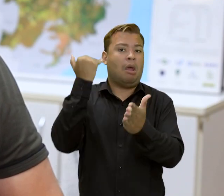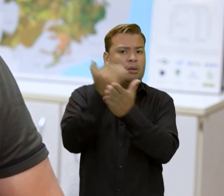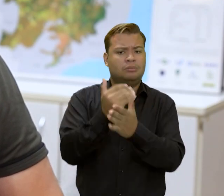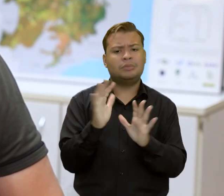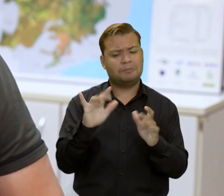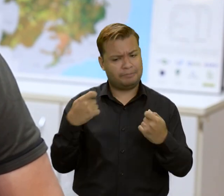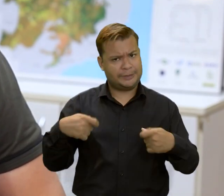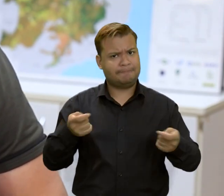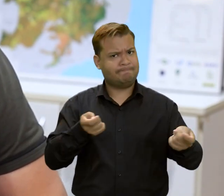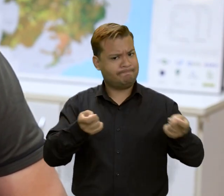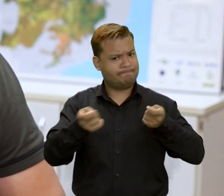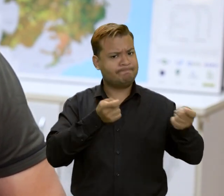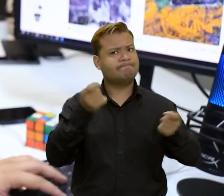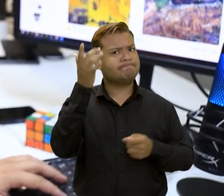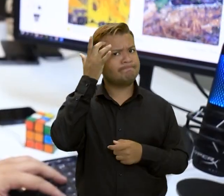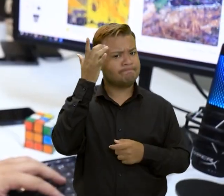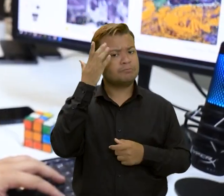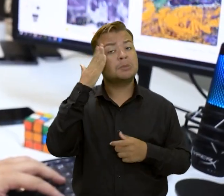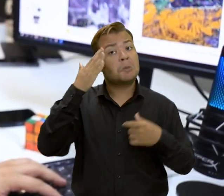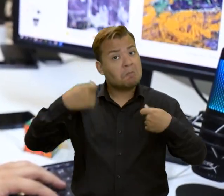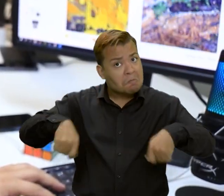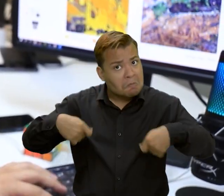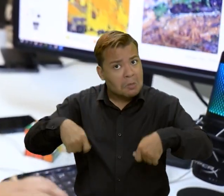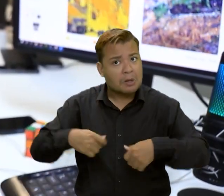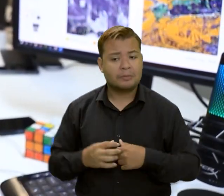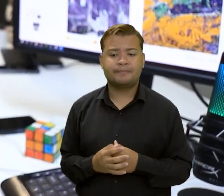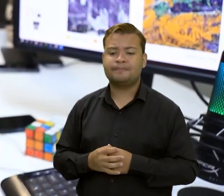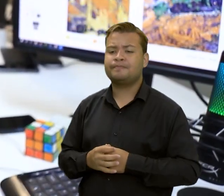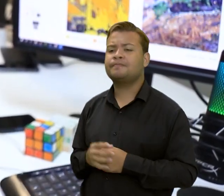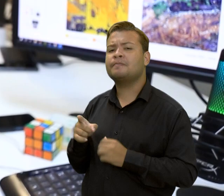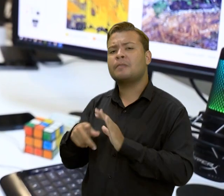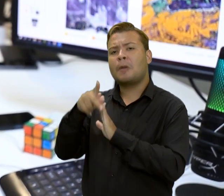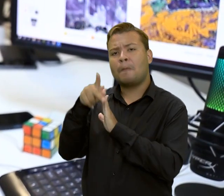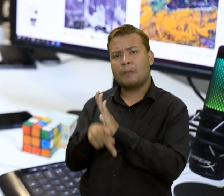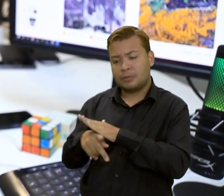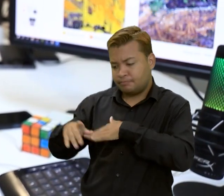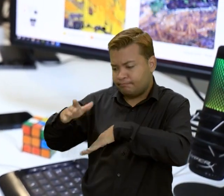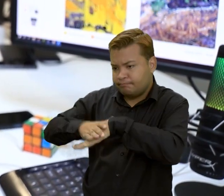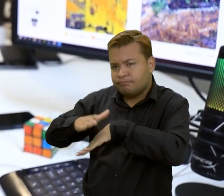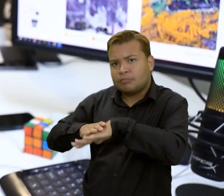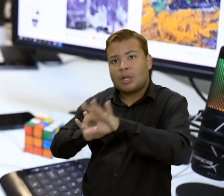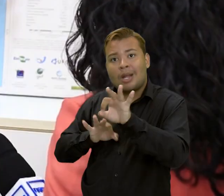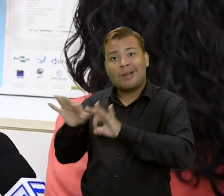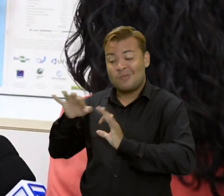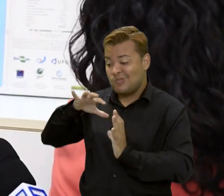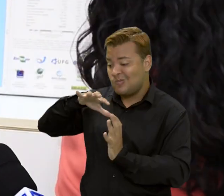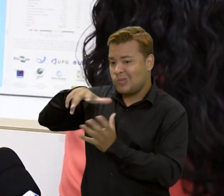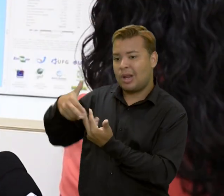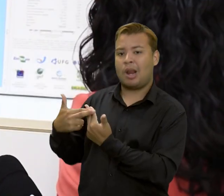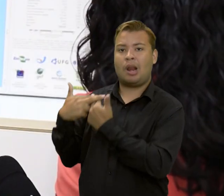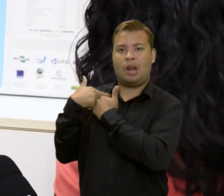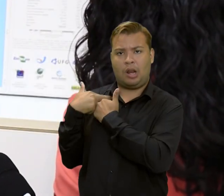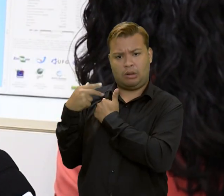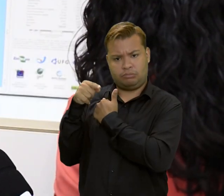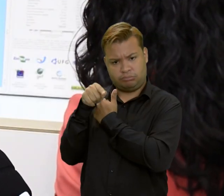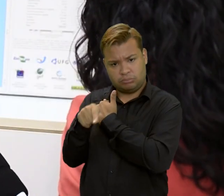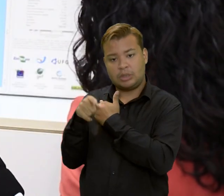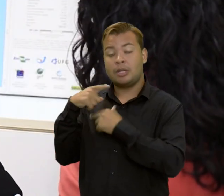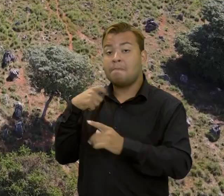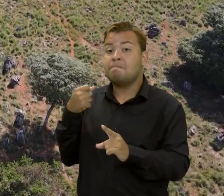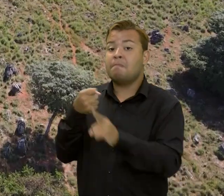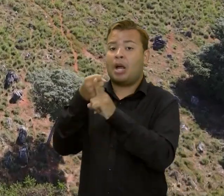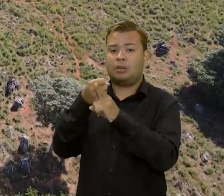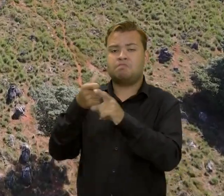entre outras coisas. O projeto, que é desenvolvido a nível global, tem impacto local.